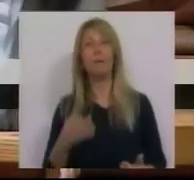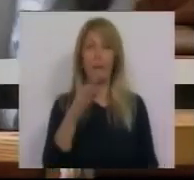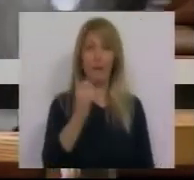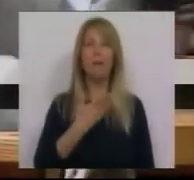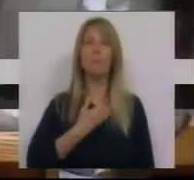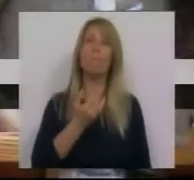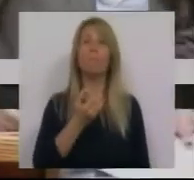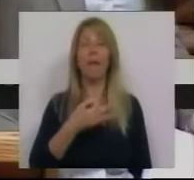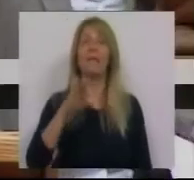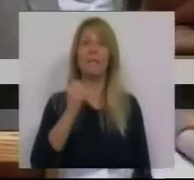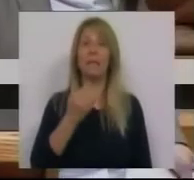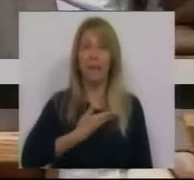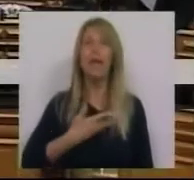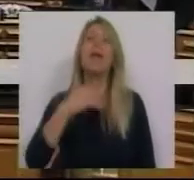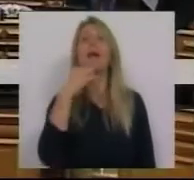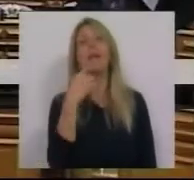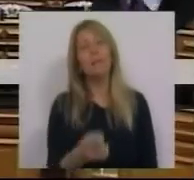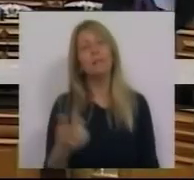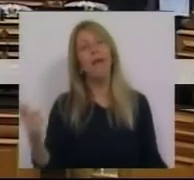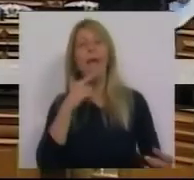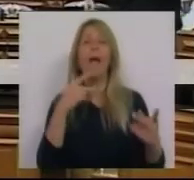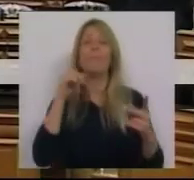Disse. Aplausos Aplausos Aplausos Aplausos